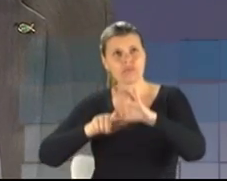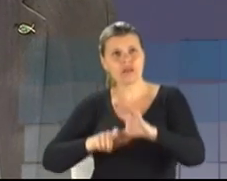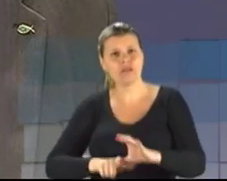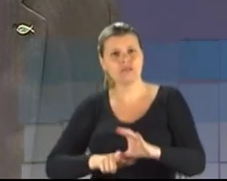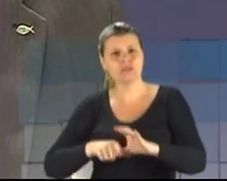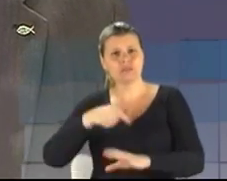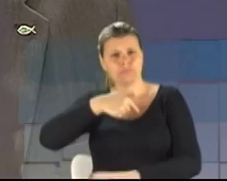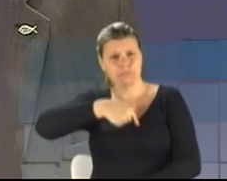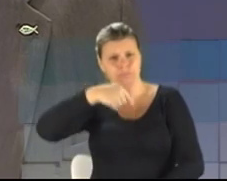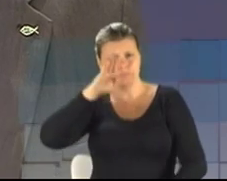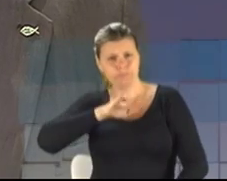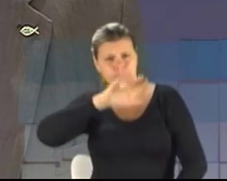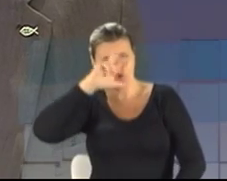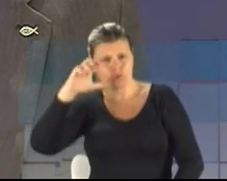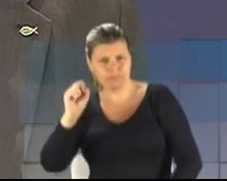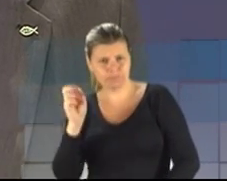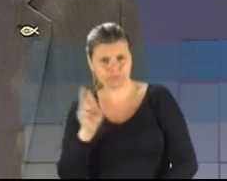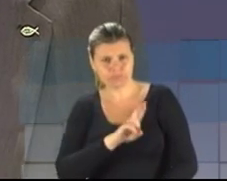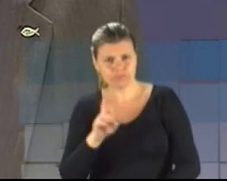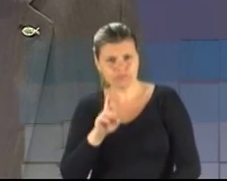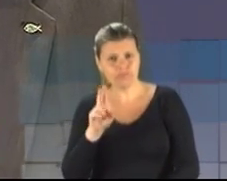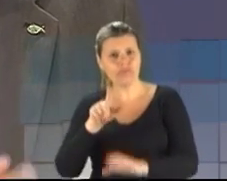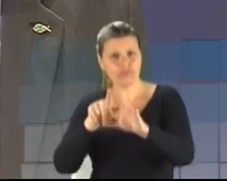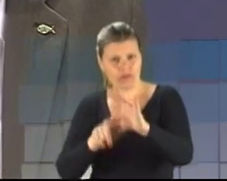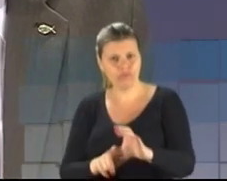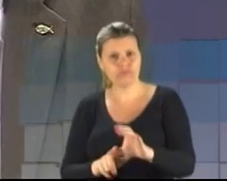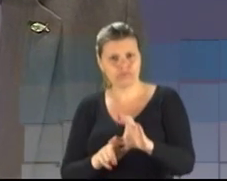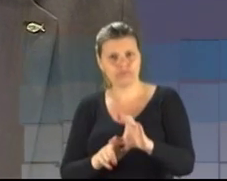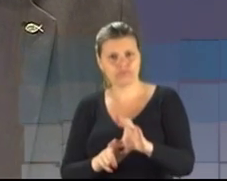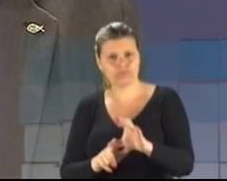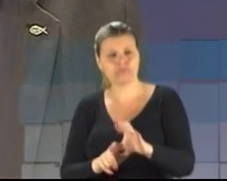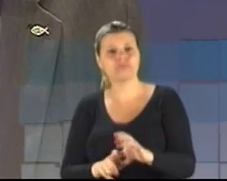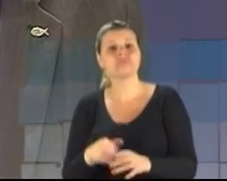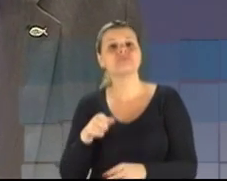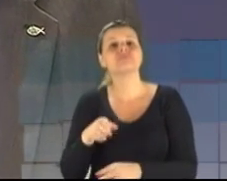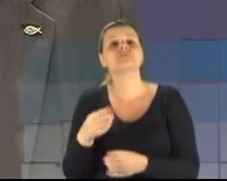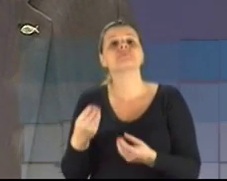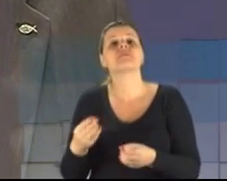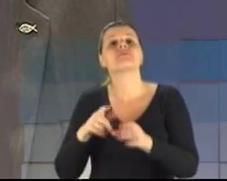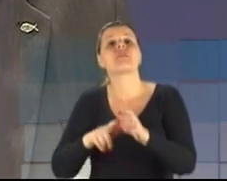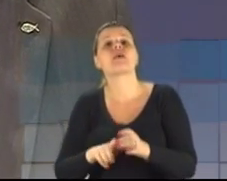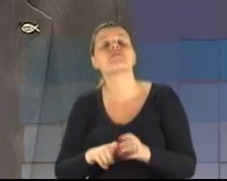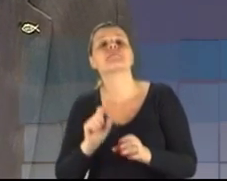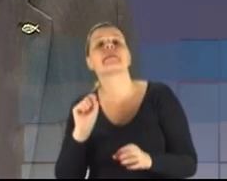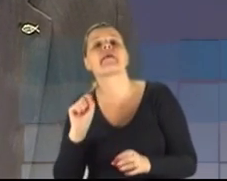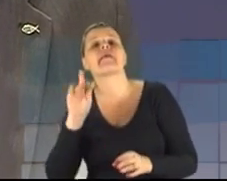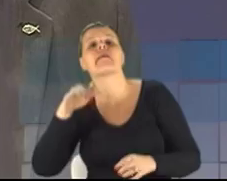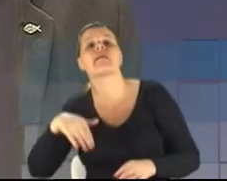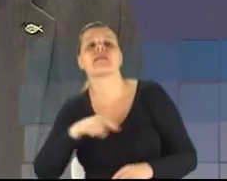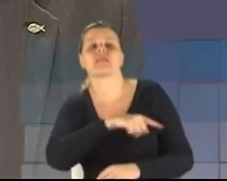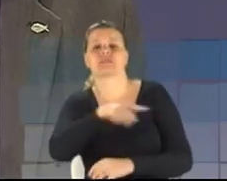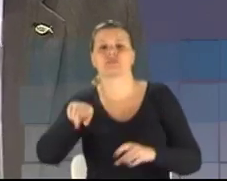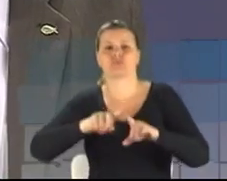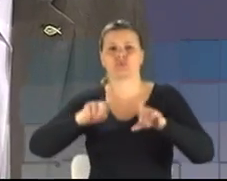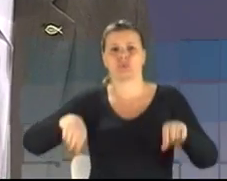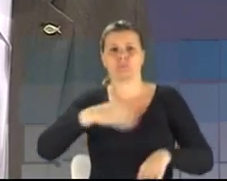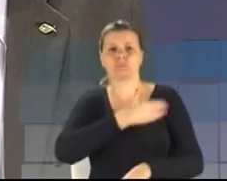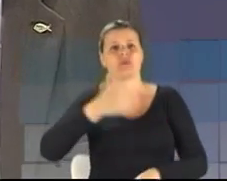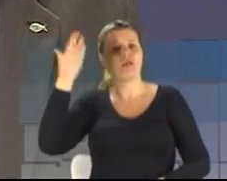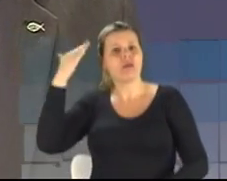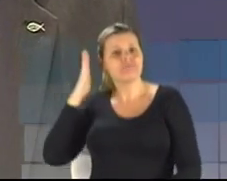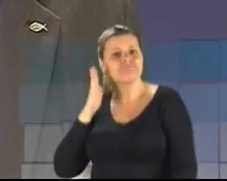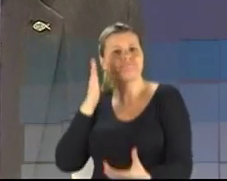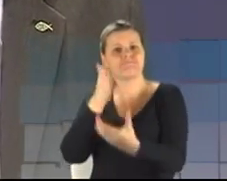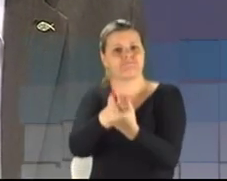bilhões de reais para a maioria desse dinheiro para funcionários públicos que ganharam ações